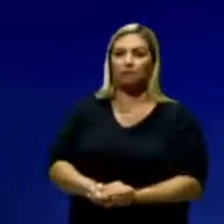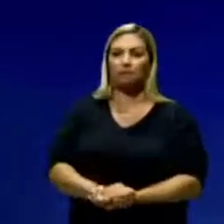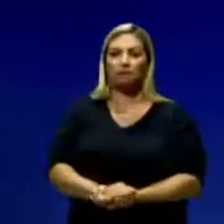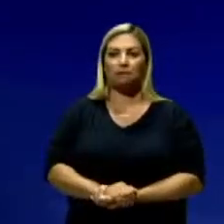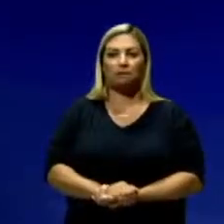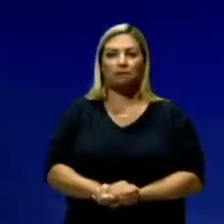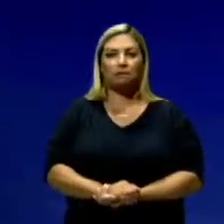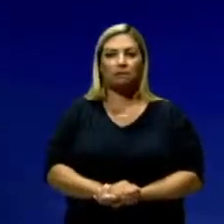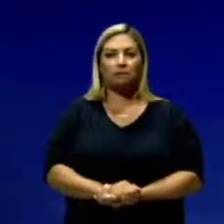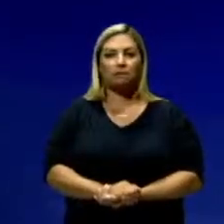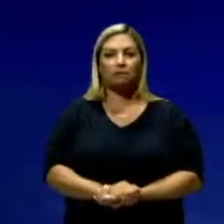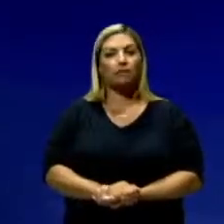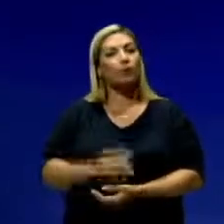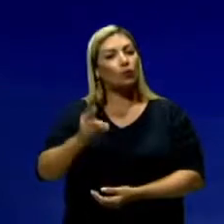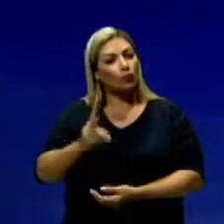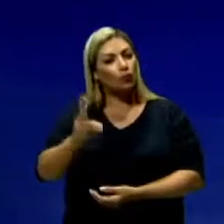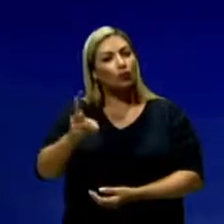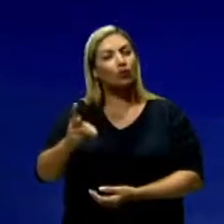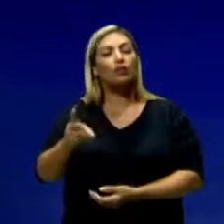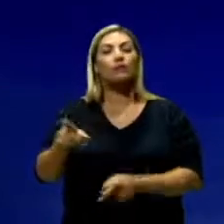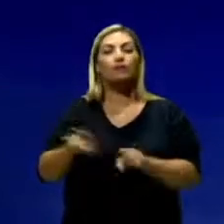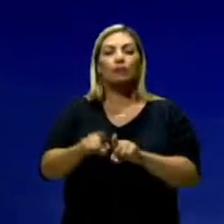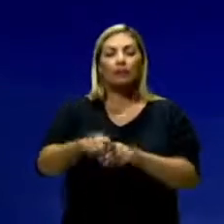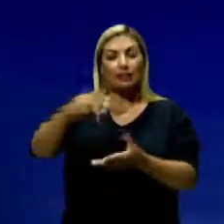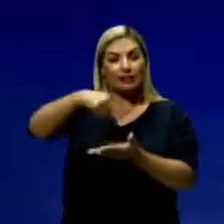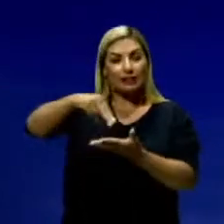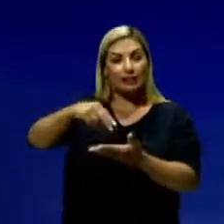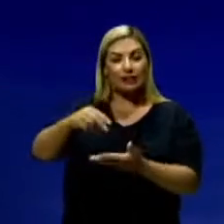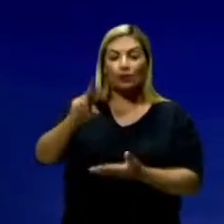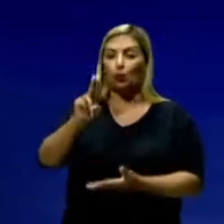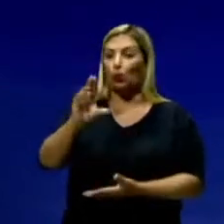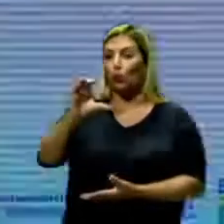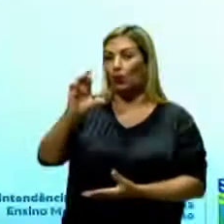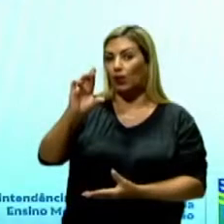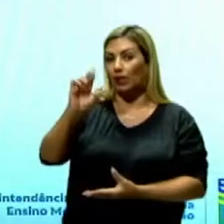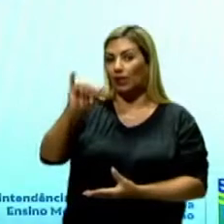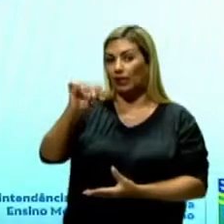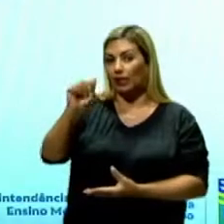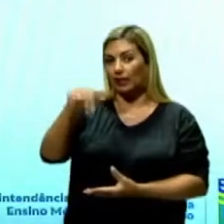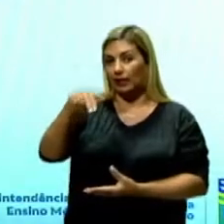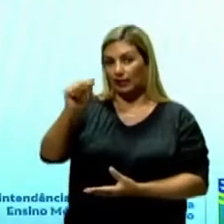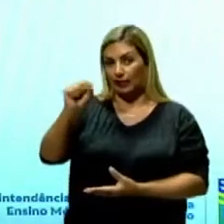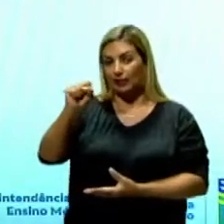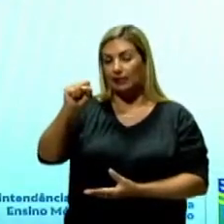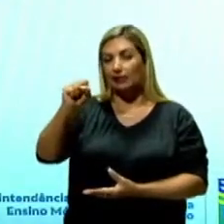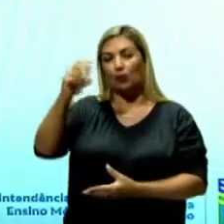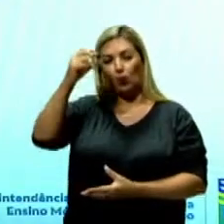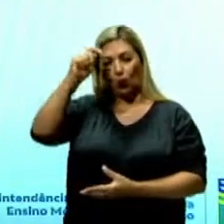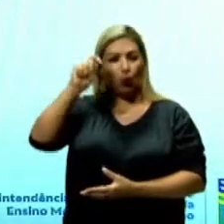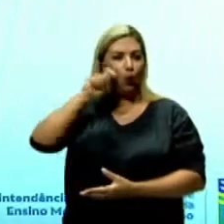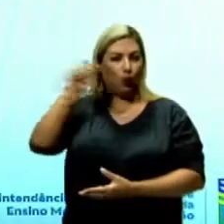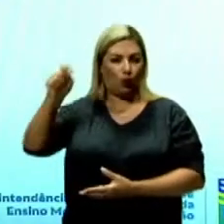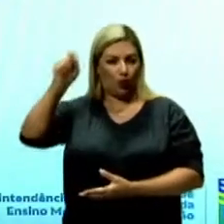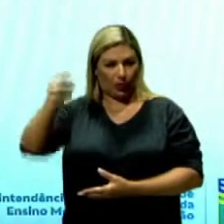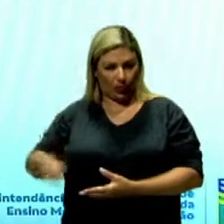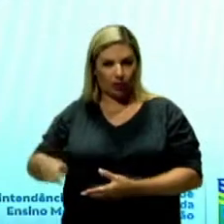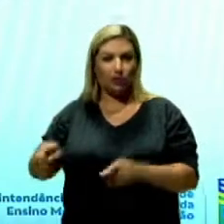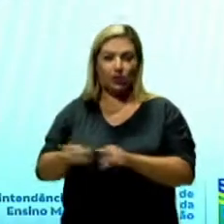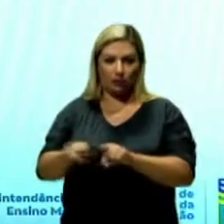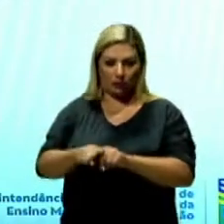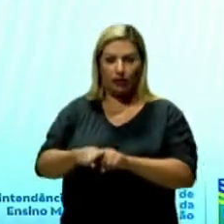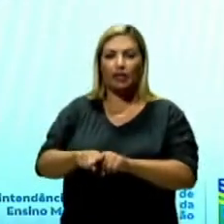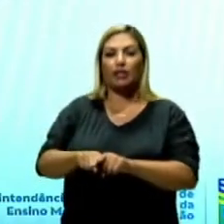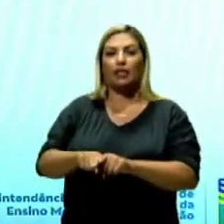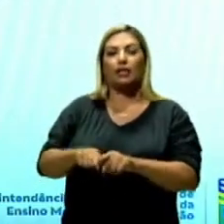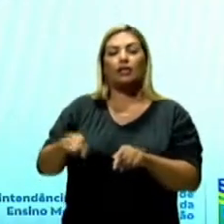Continuando, falar do mundo, as danças ucranianas, elas também têm a mesma característica, bem parecida com as danças alemãs, né? A